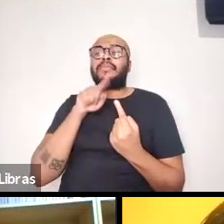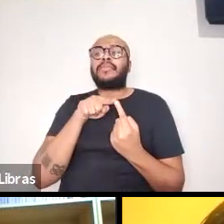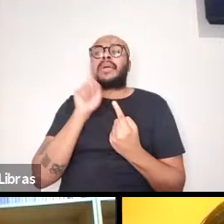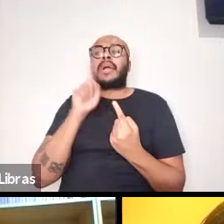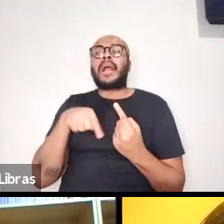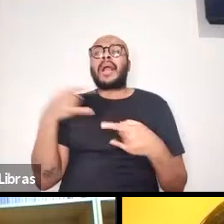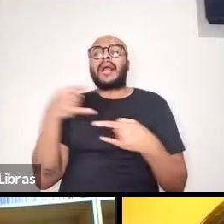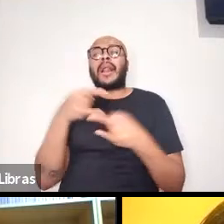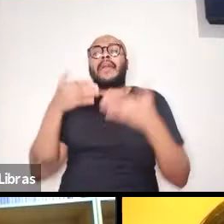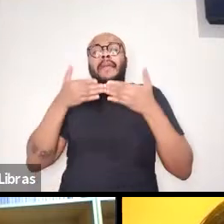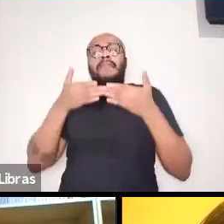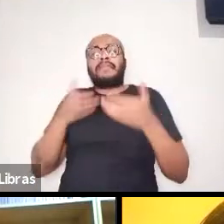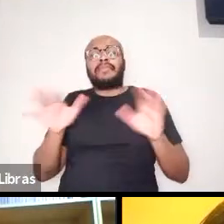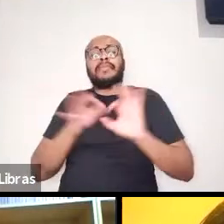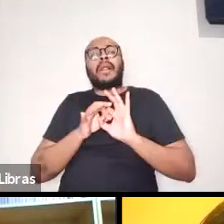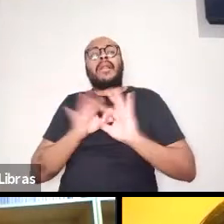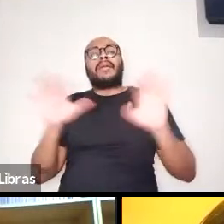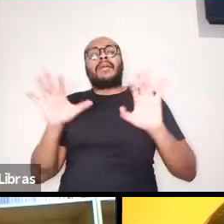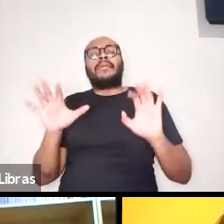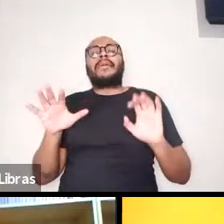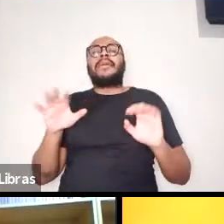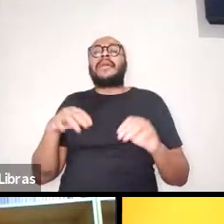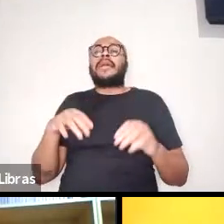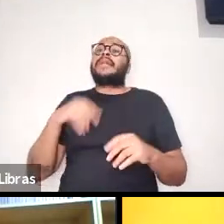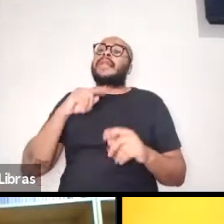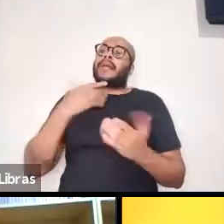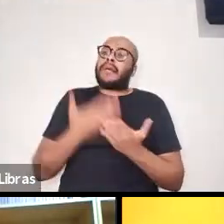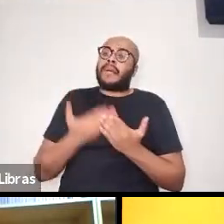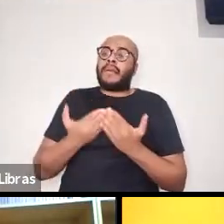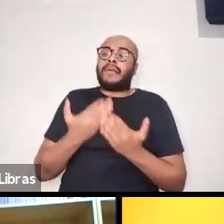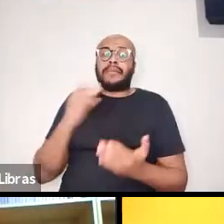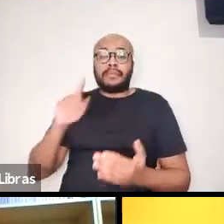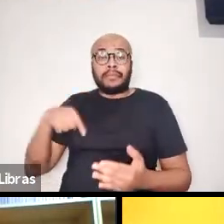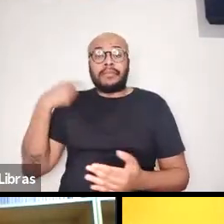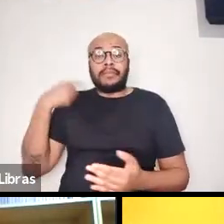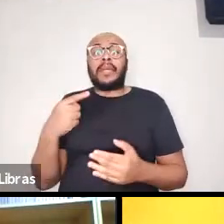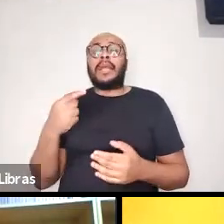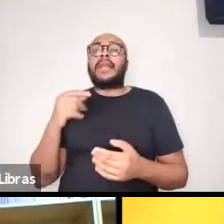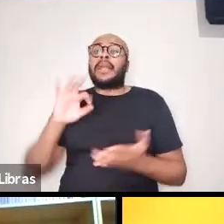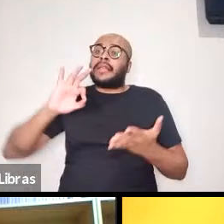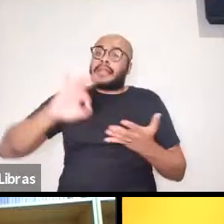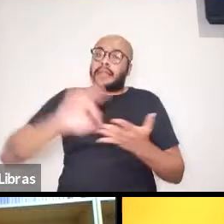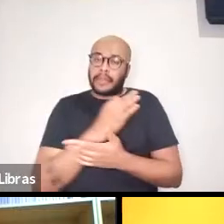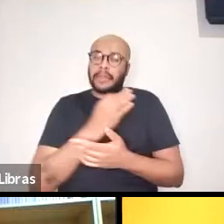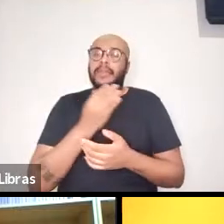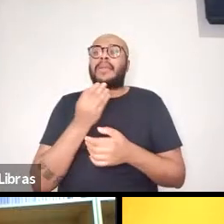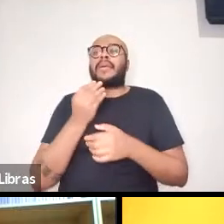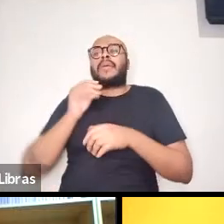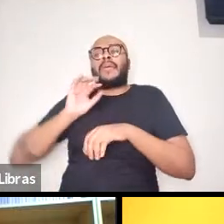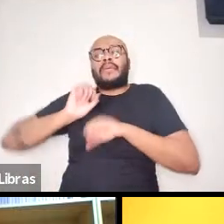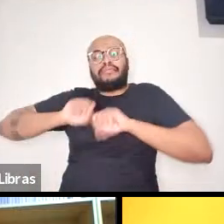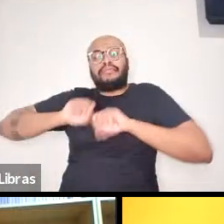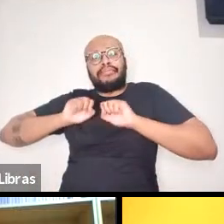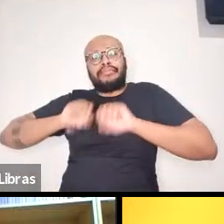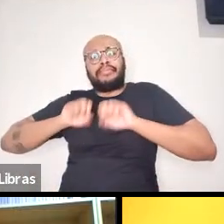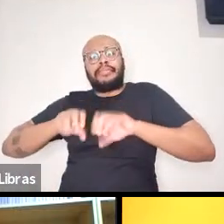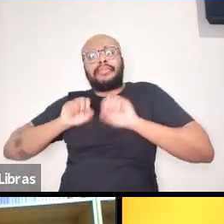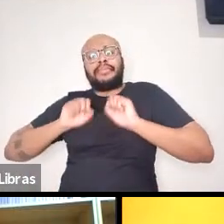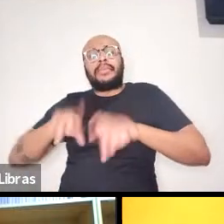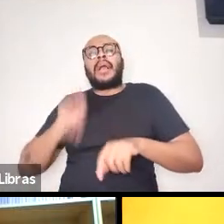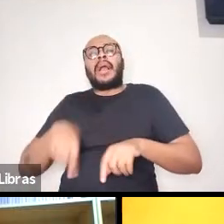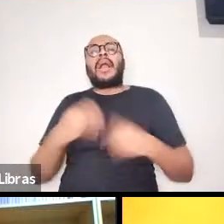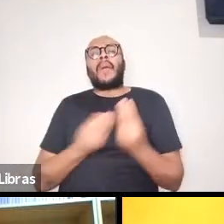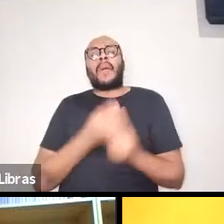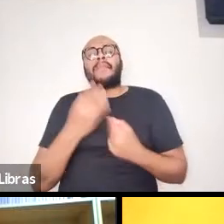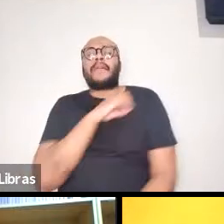live aberta. A partir do próximo encontro, nós estaremos com os cursistas, porque a ideia também é que isso opere como uma, uma grande